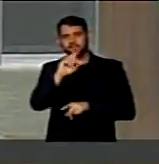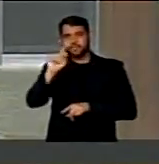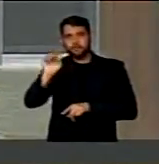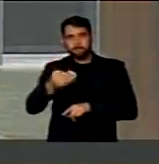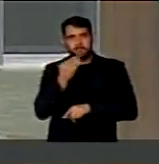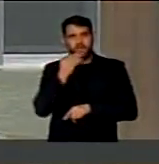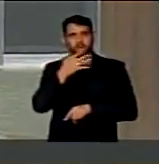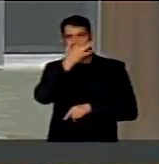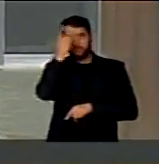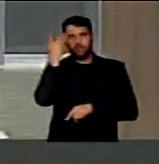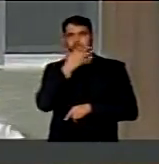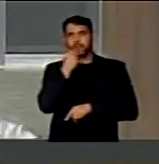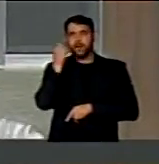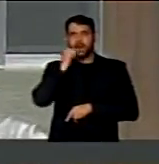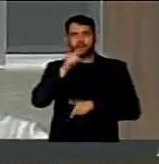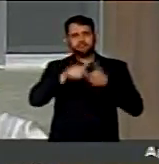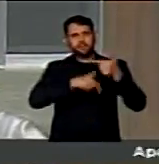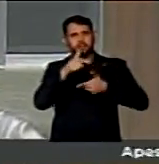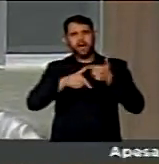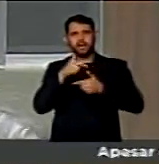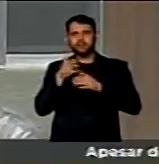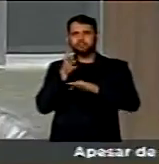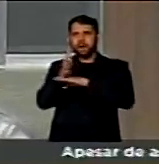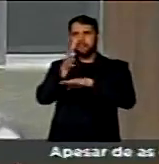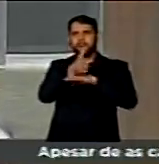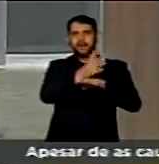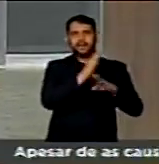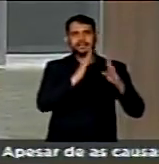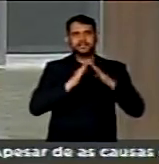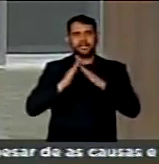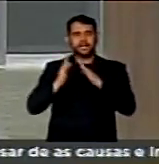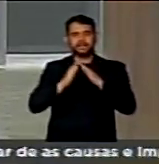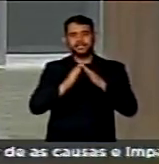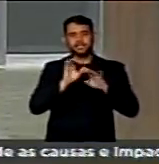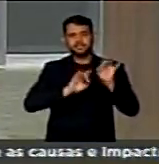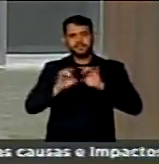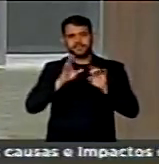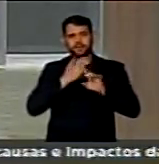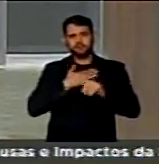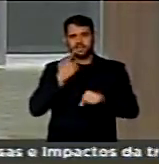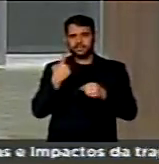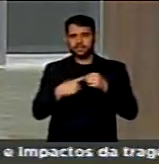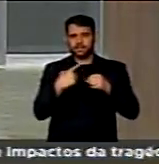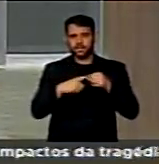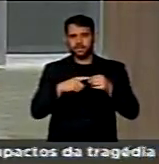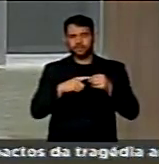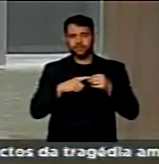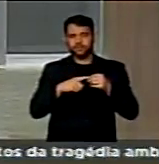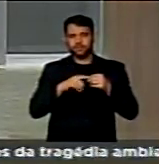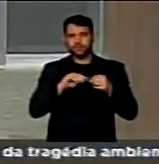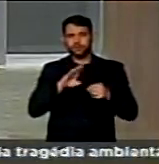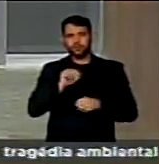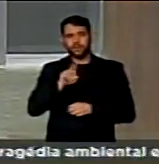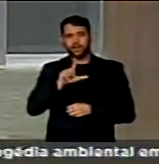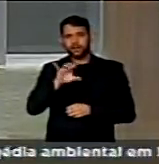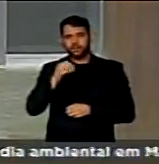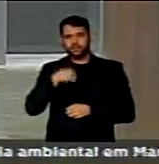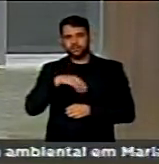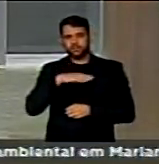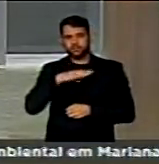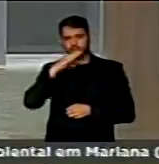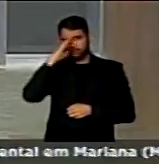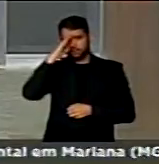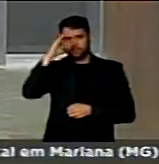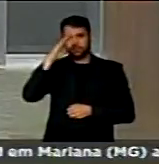homens e a grande maioria do Exército Brasileiro, mas em especial a minha cidade de Uberlândia, ao Coronel Cássio, comandante do